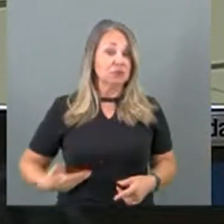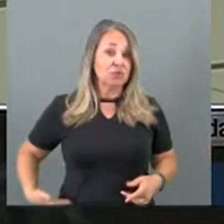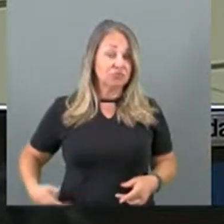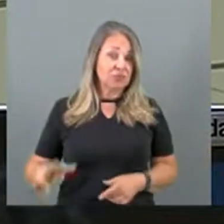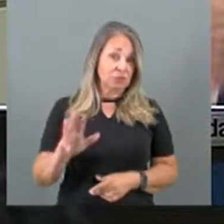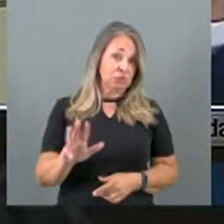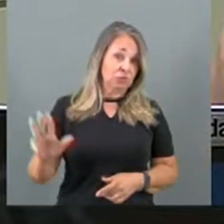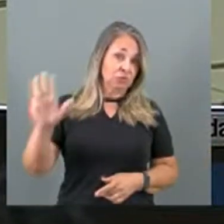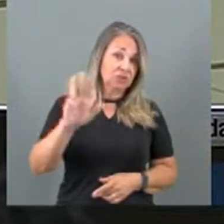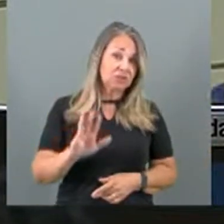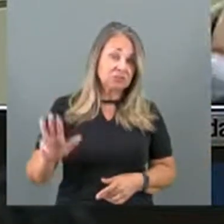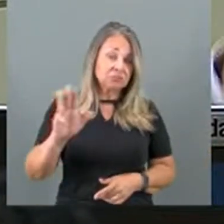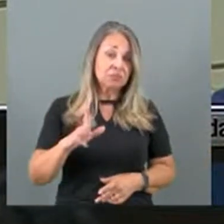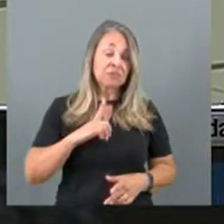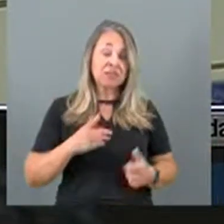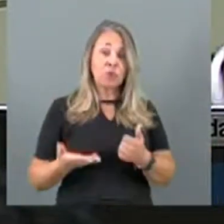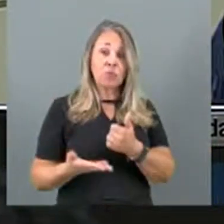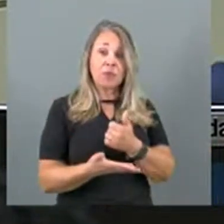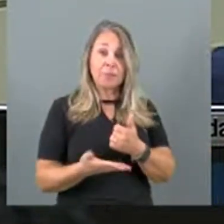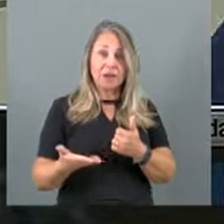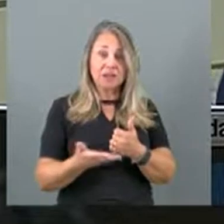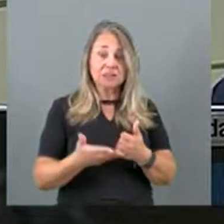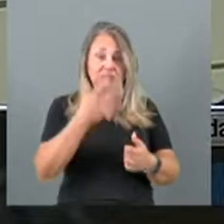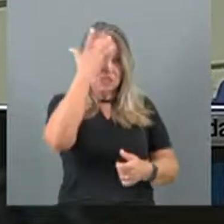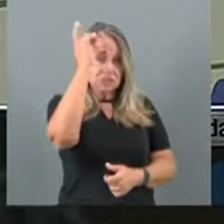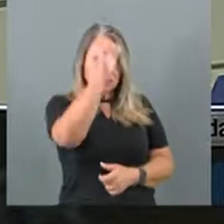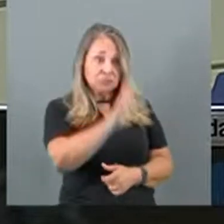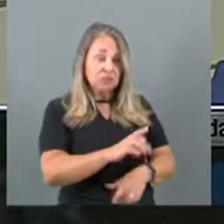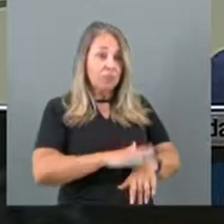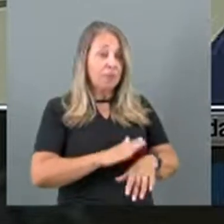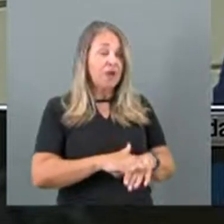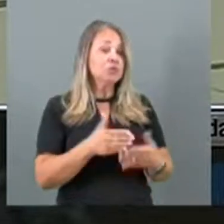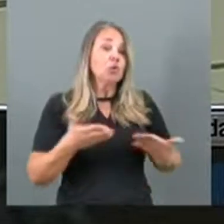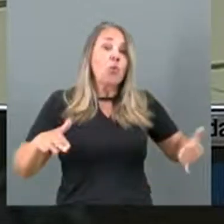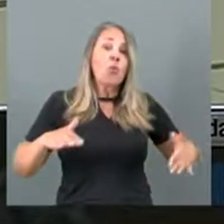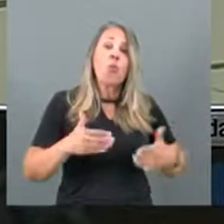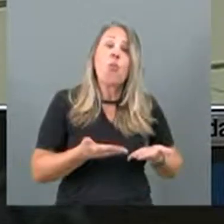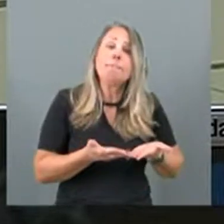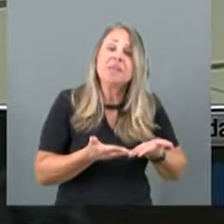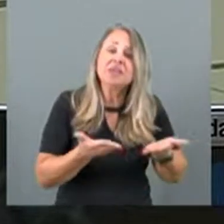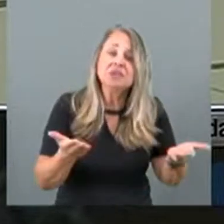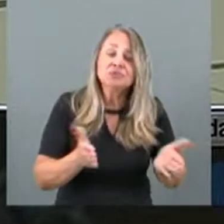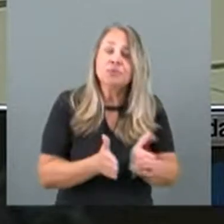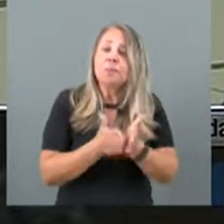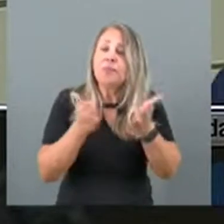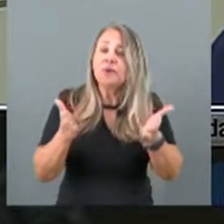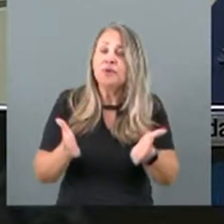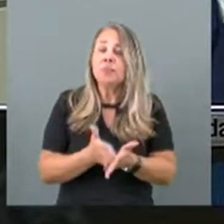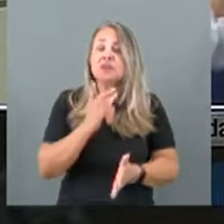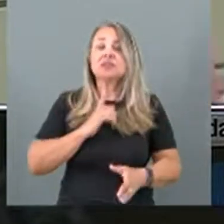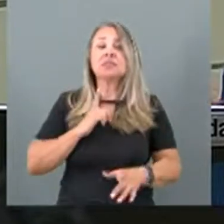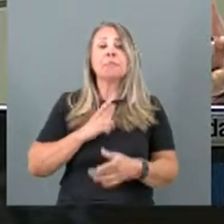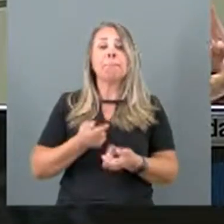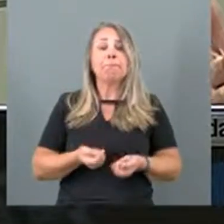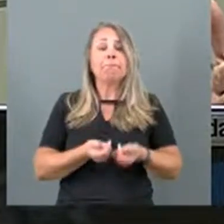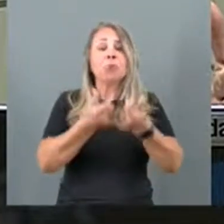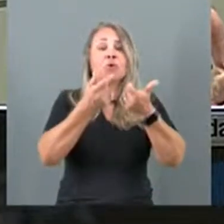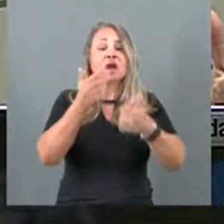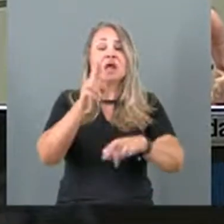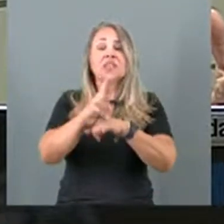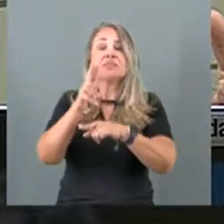Lula é baseado sempre nas pessoas mais humildes, que têm menos defesa, que têm menos